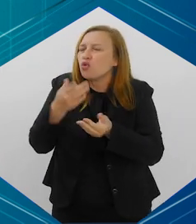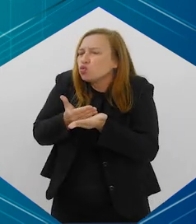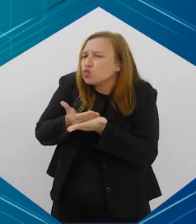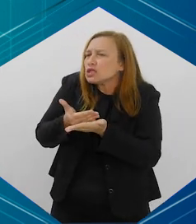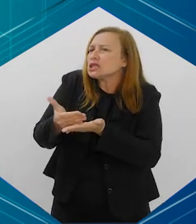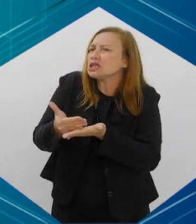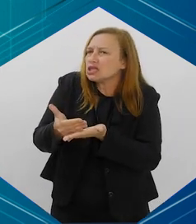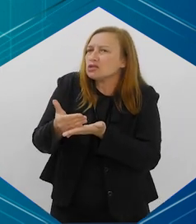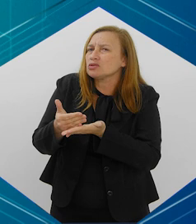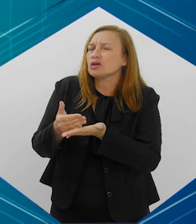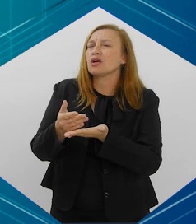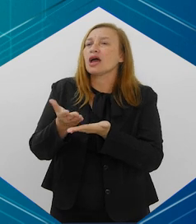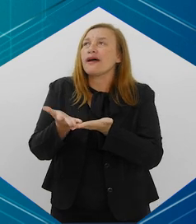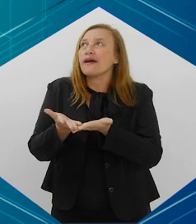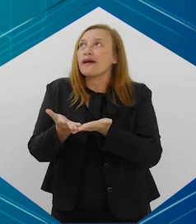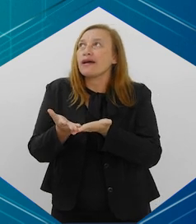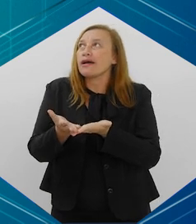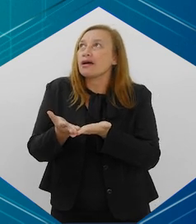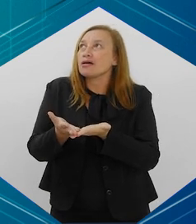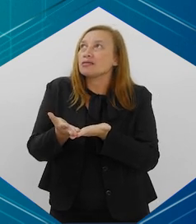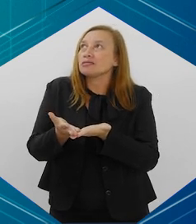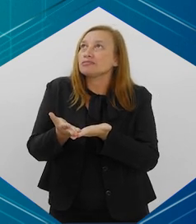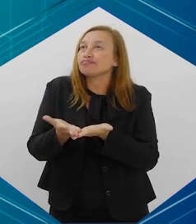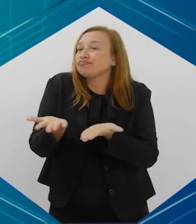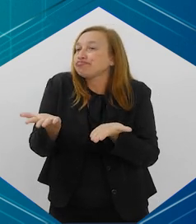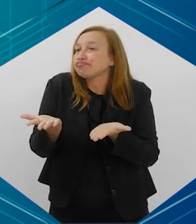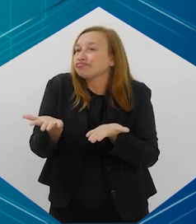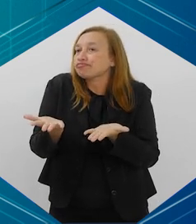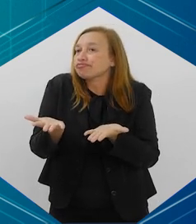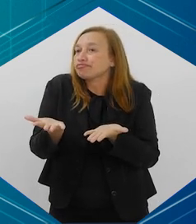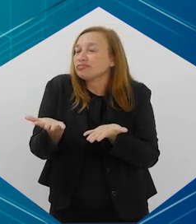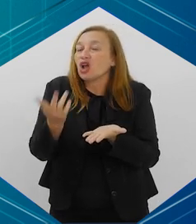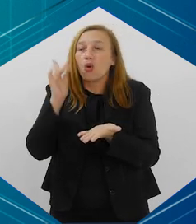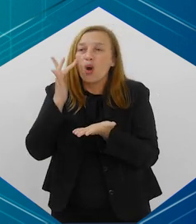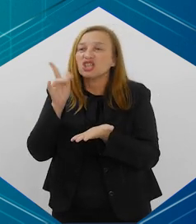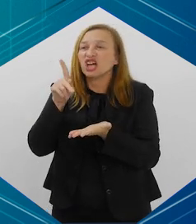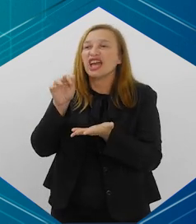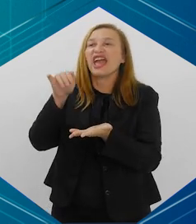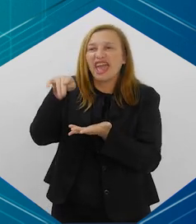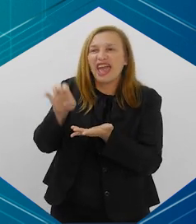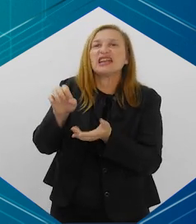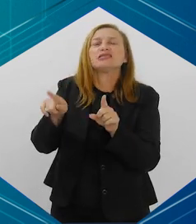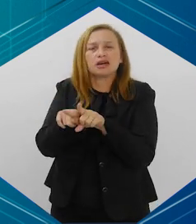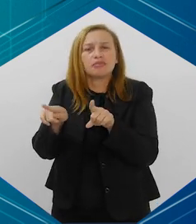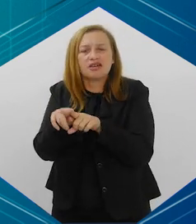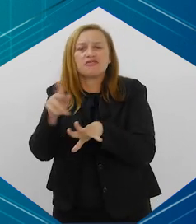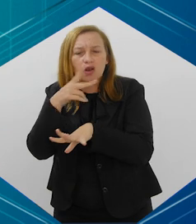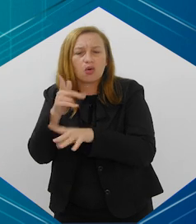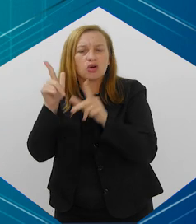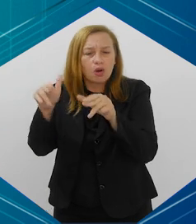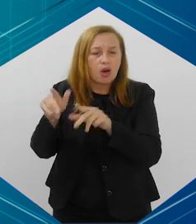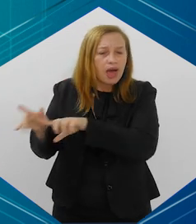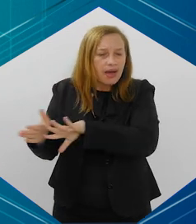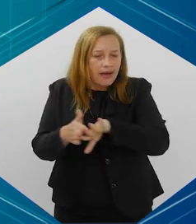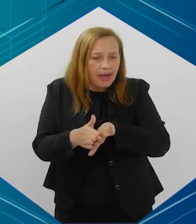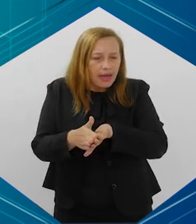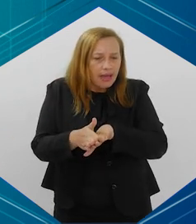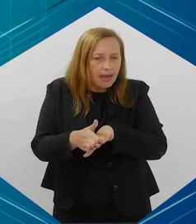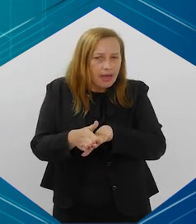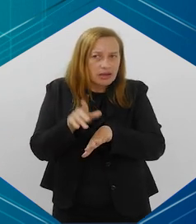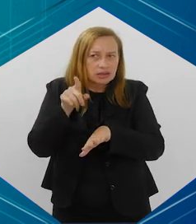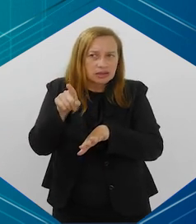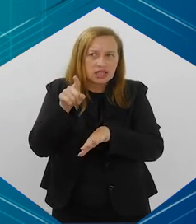mesmo disse, né? No início da sua fala, que eu acho que a Kelly também ressaltou bem isso,